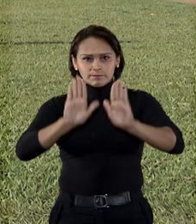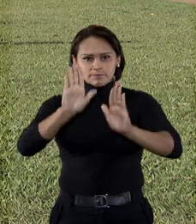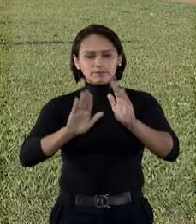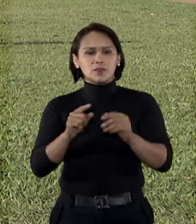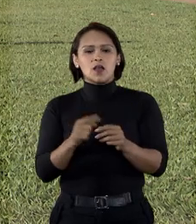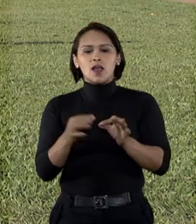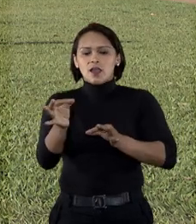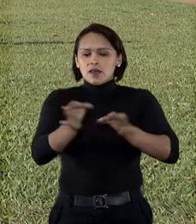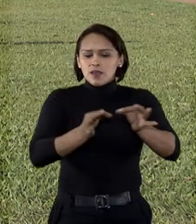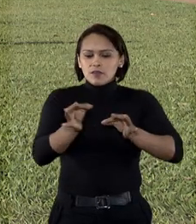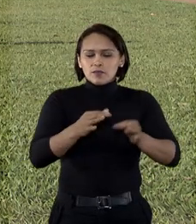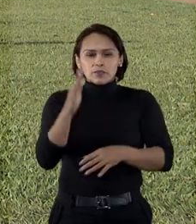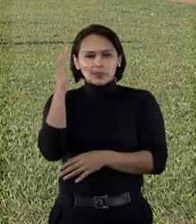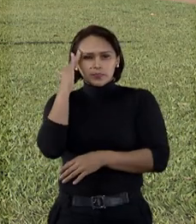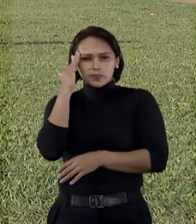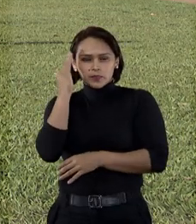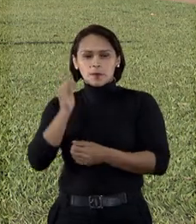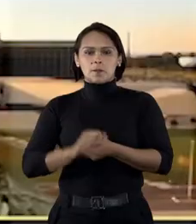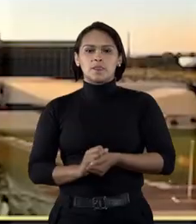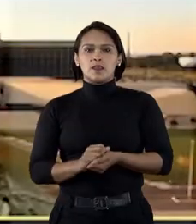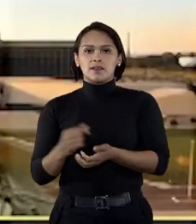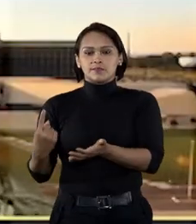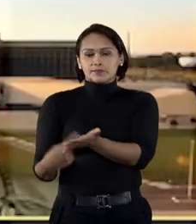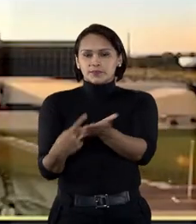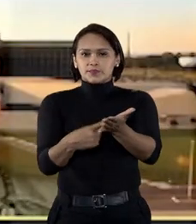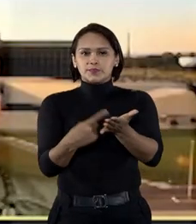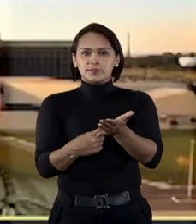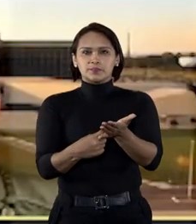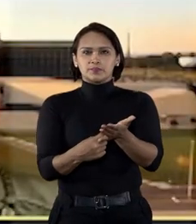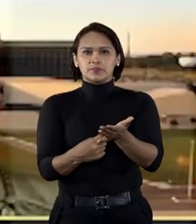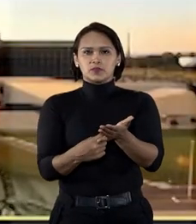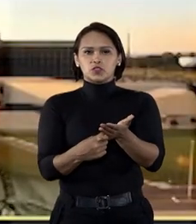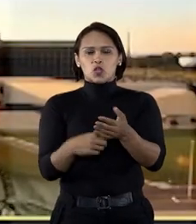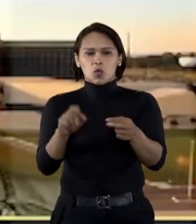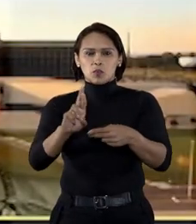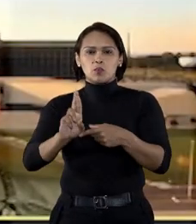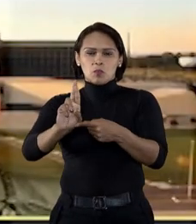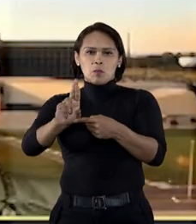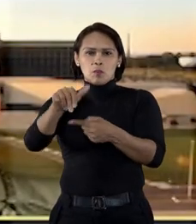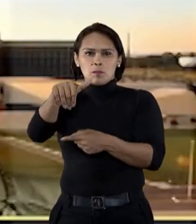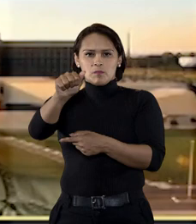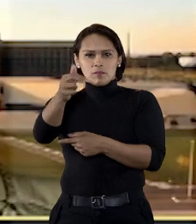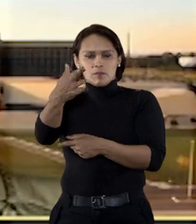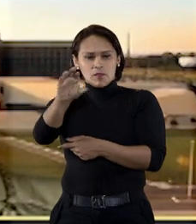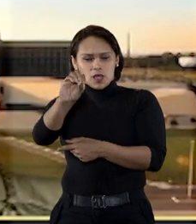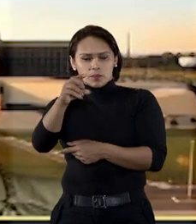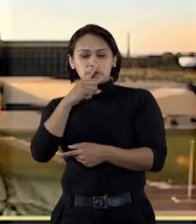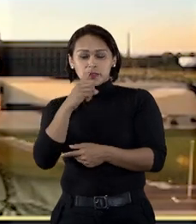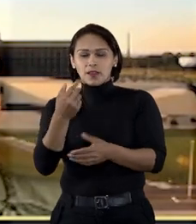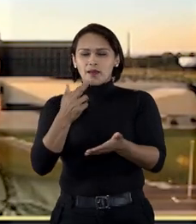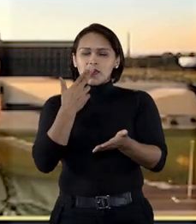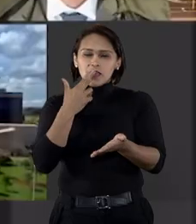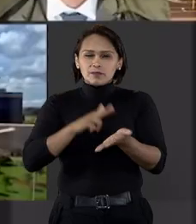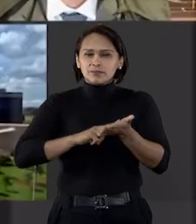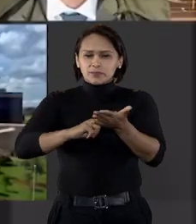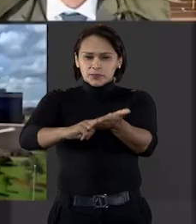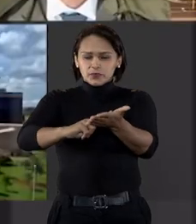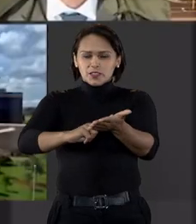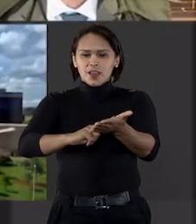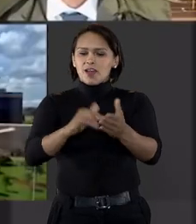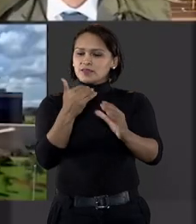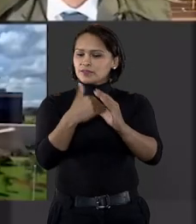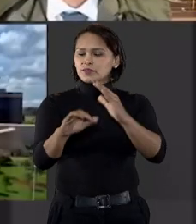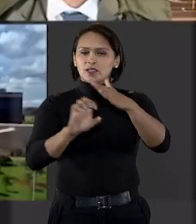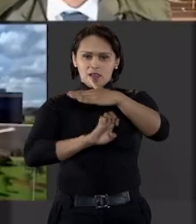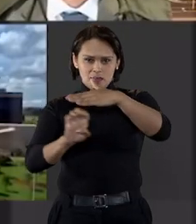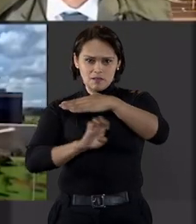citação, ou seja, reformou o entendimento. De acordo com o relator do caso, o ministro Marco Aurélio Belize, o fato de a citação postal ter